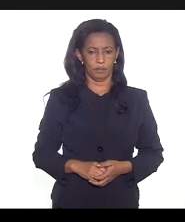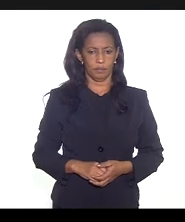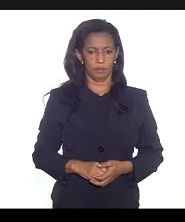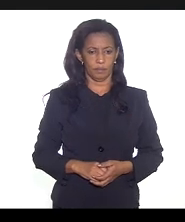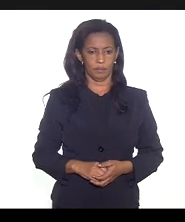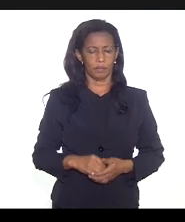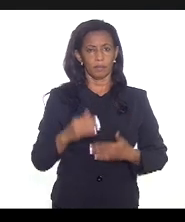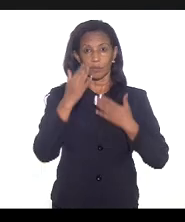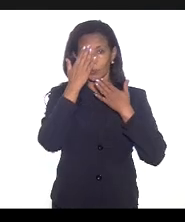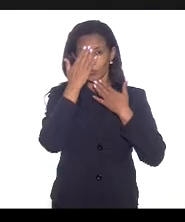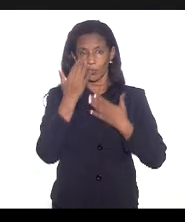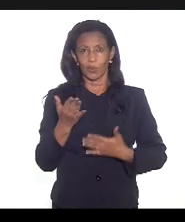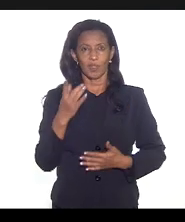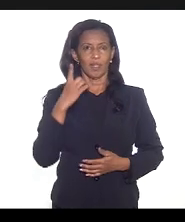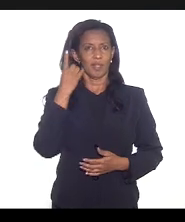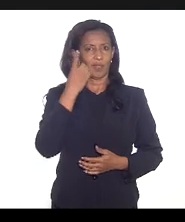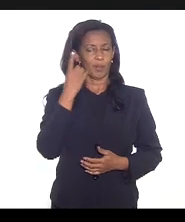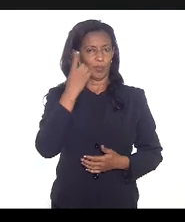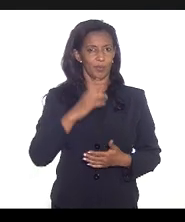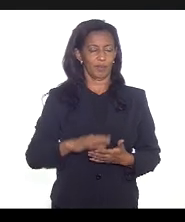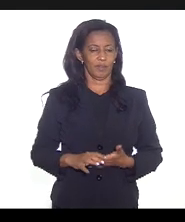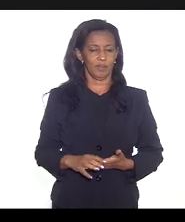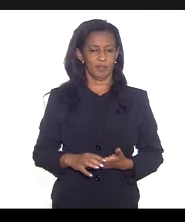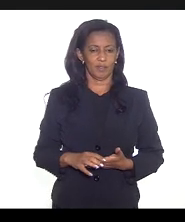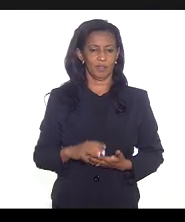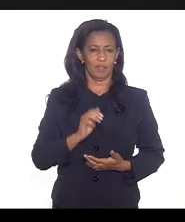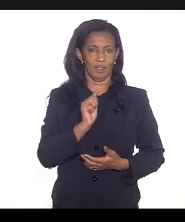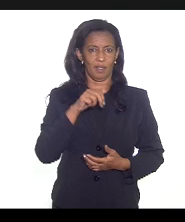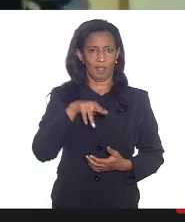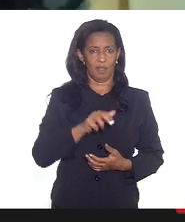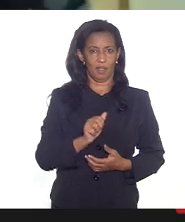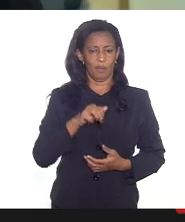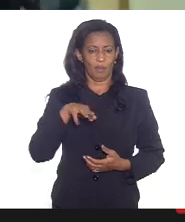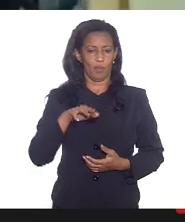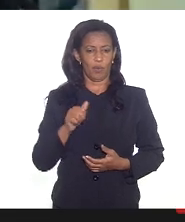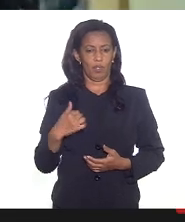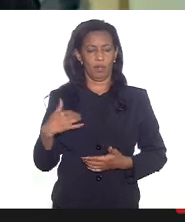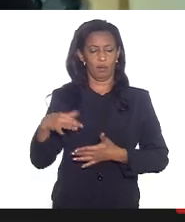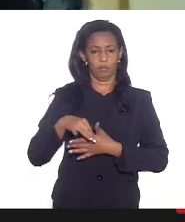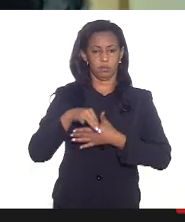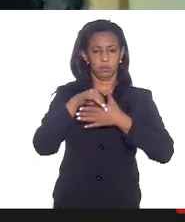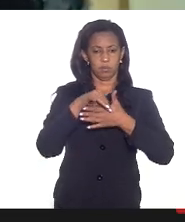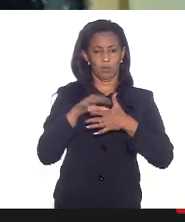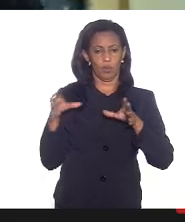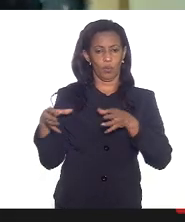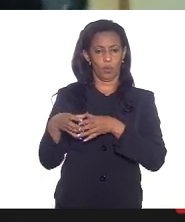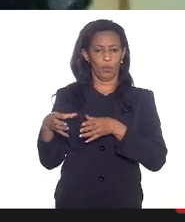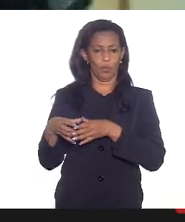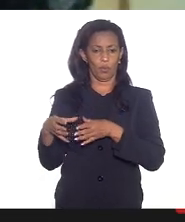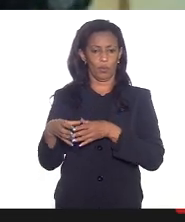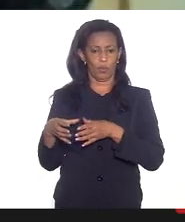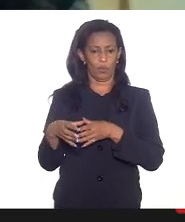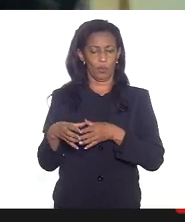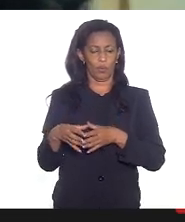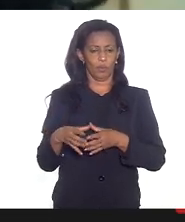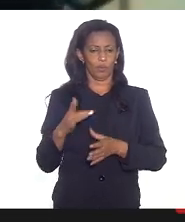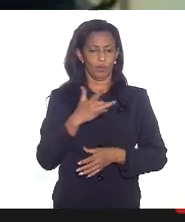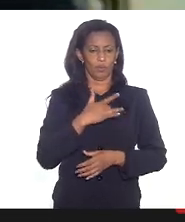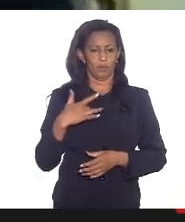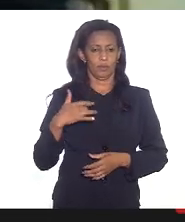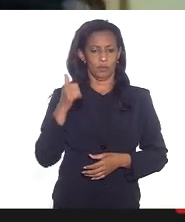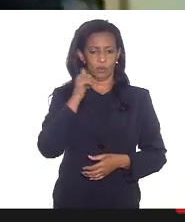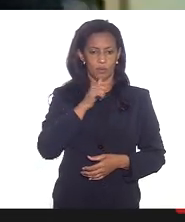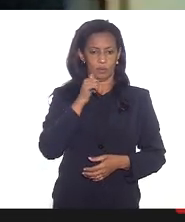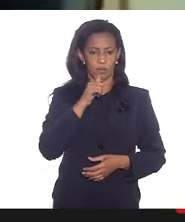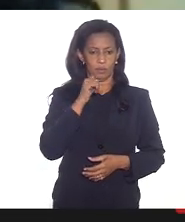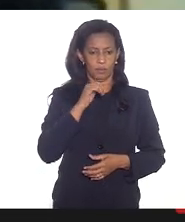Muito obrigada deputada Mata Rocha meu nome é Morena eu estou aqui representando a comissão de saúde da mulher